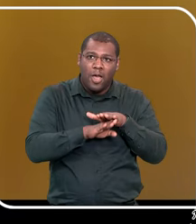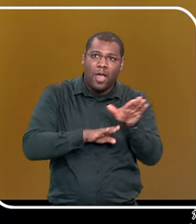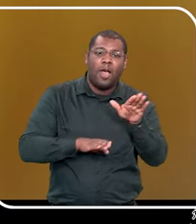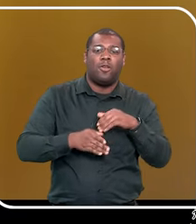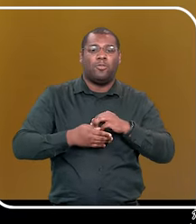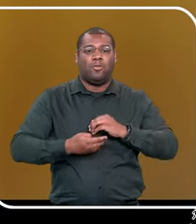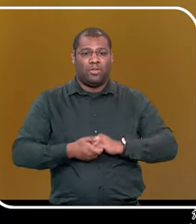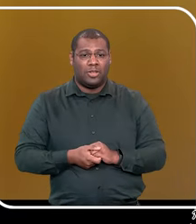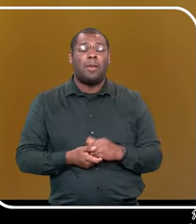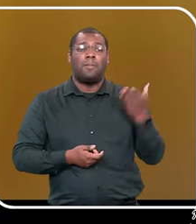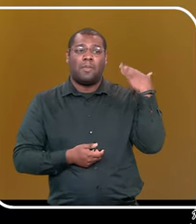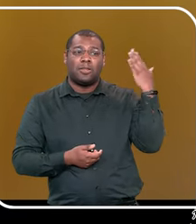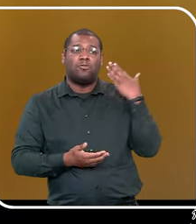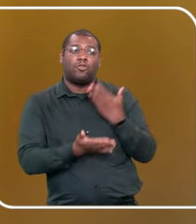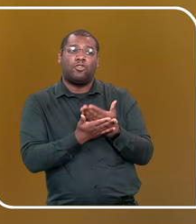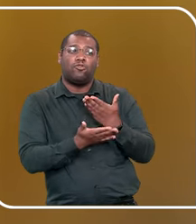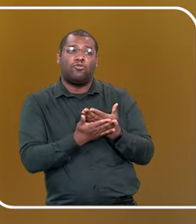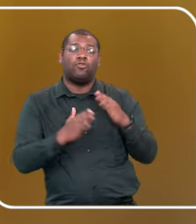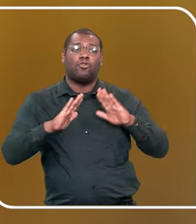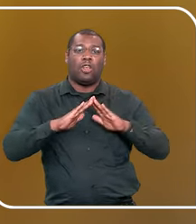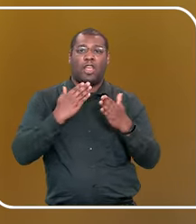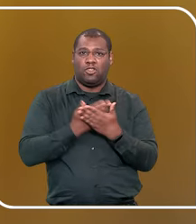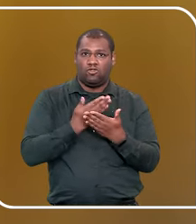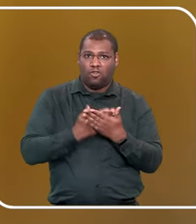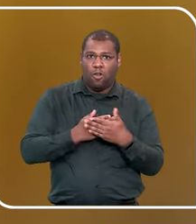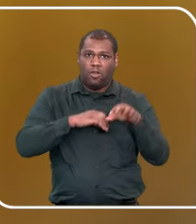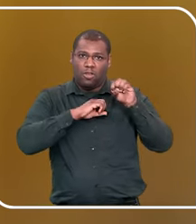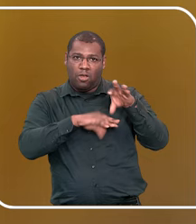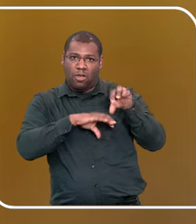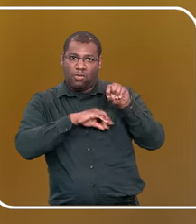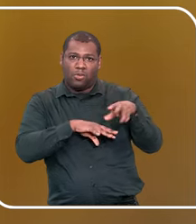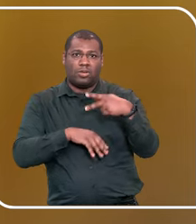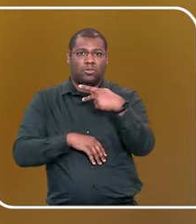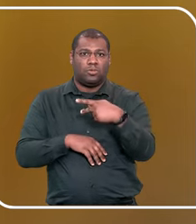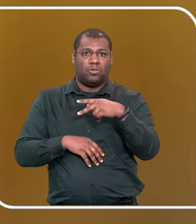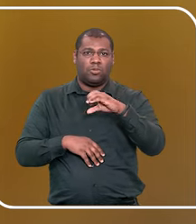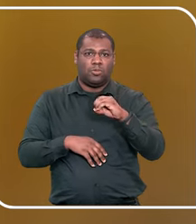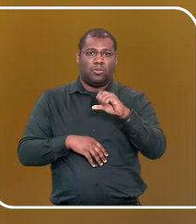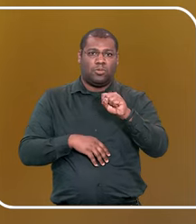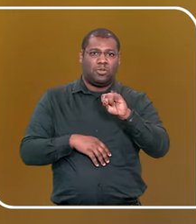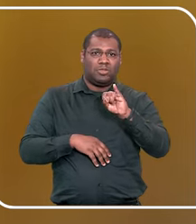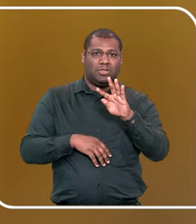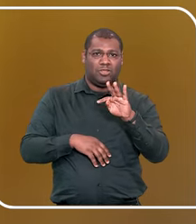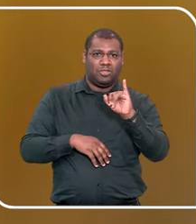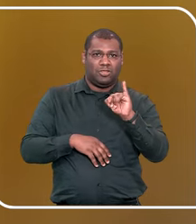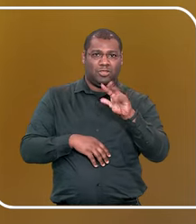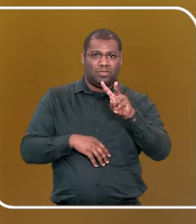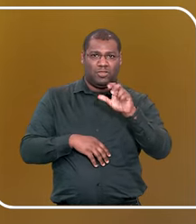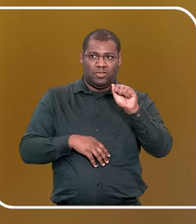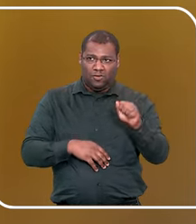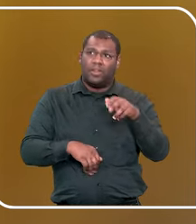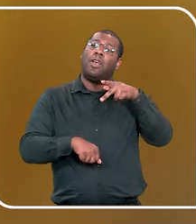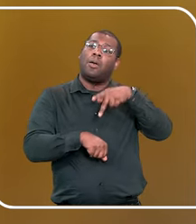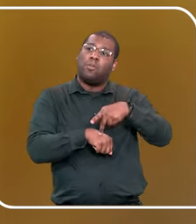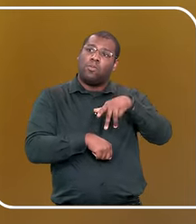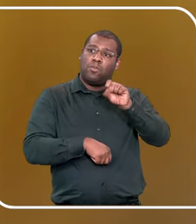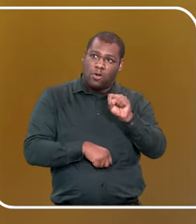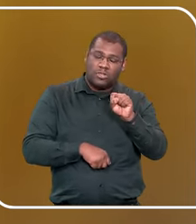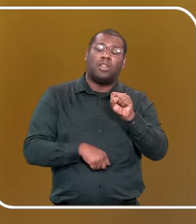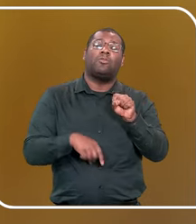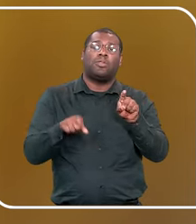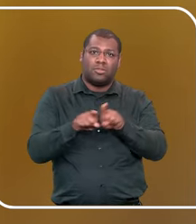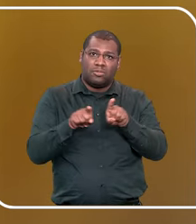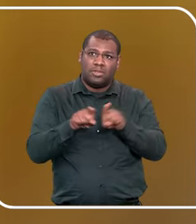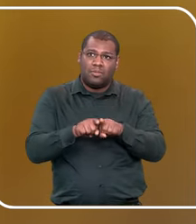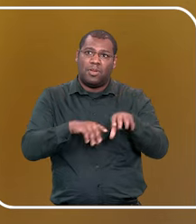Educação Positiva, certificada também em apego seguro, pós-graduada em educação positiva, e integrante na gestão